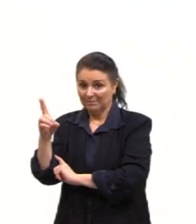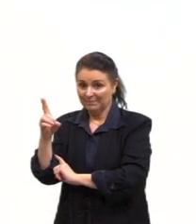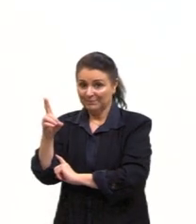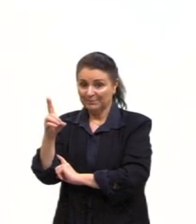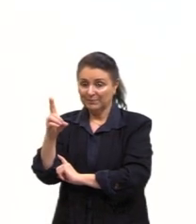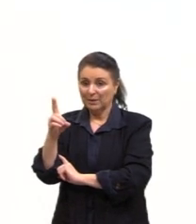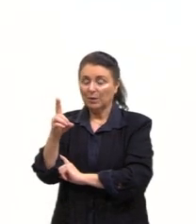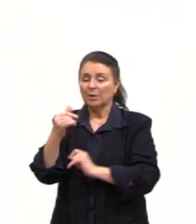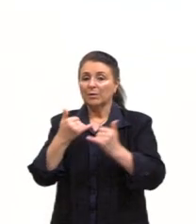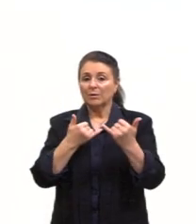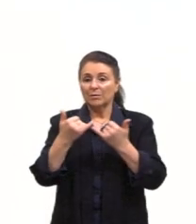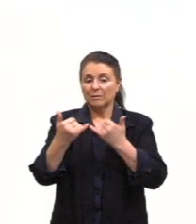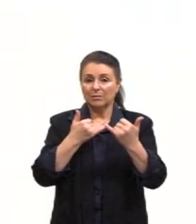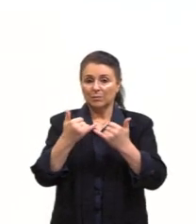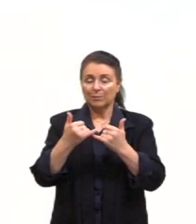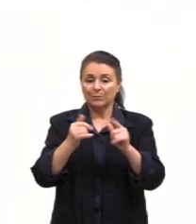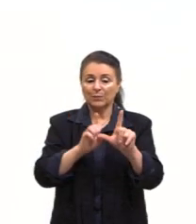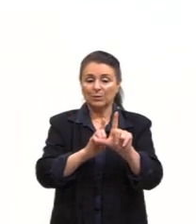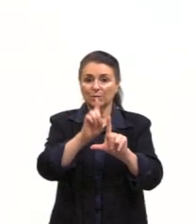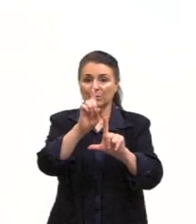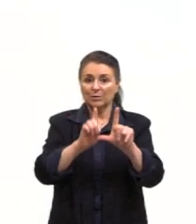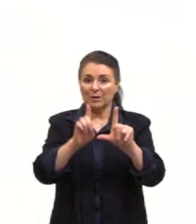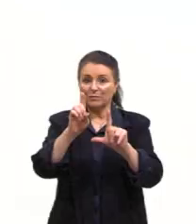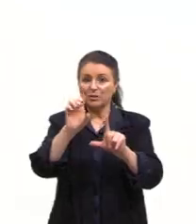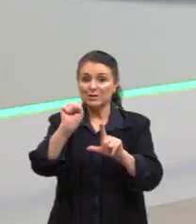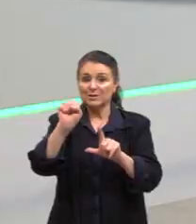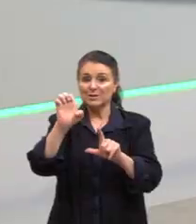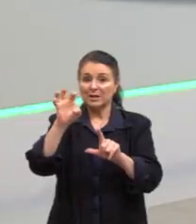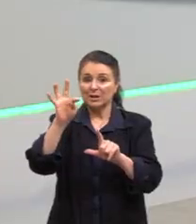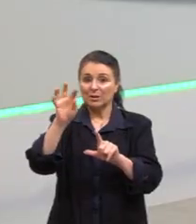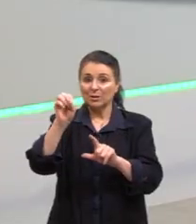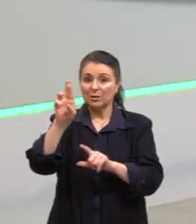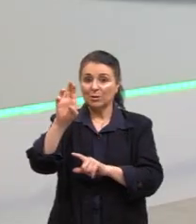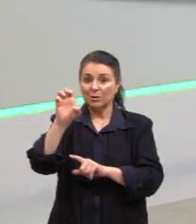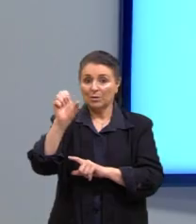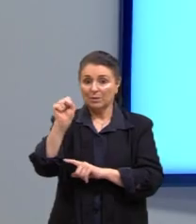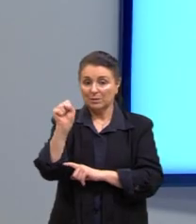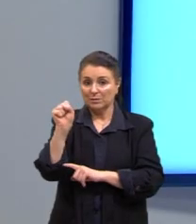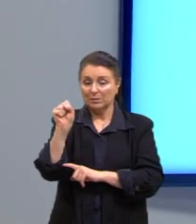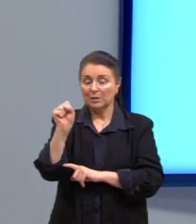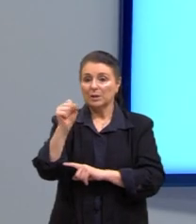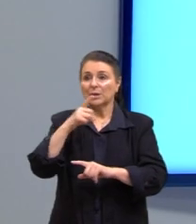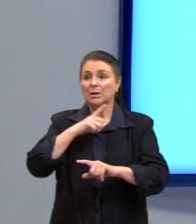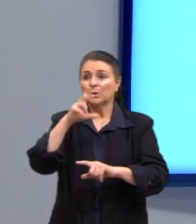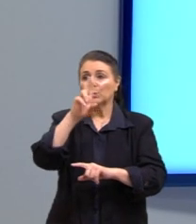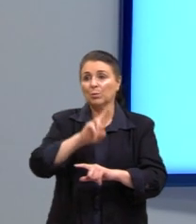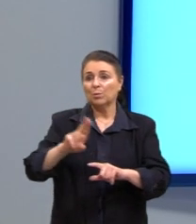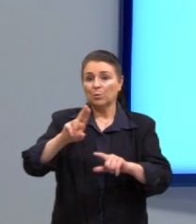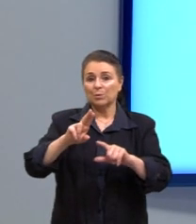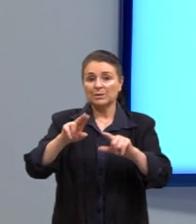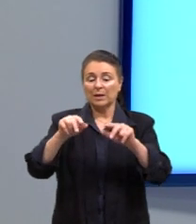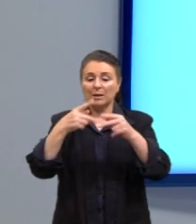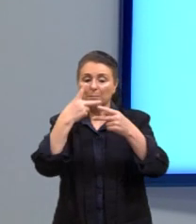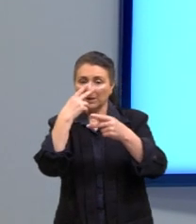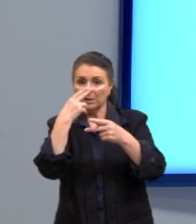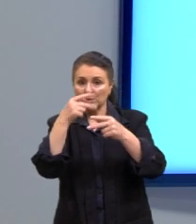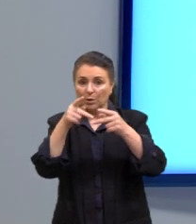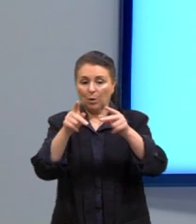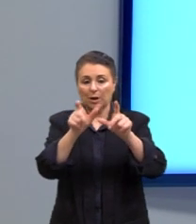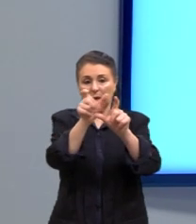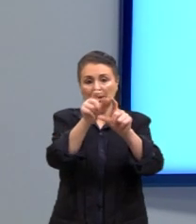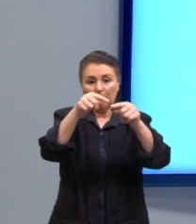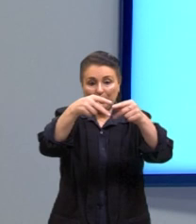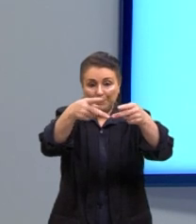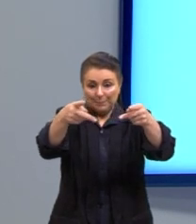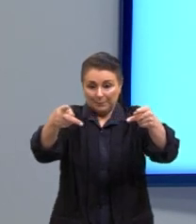Por exemplo, o gráfico de setores, mas no momento que a gente utiliza ele em 3D, ele